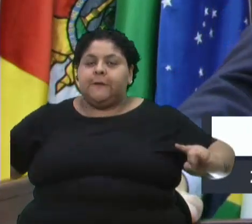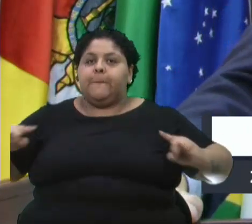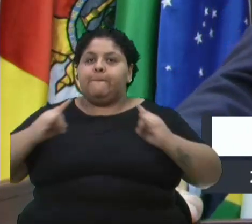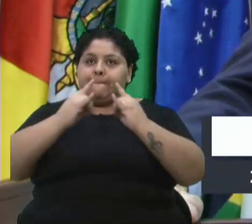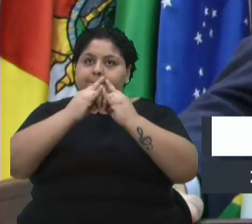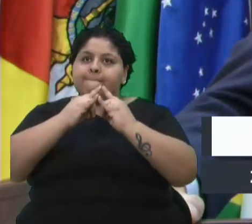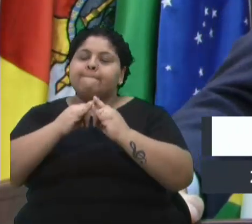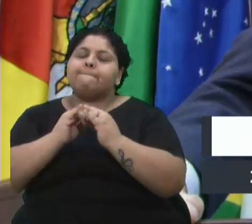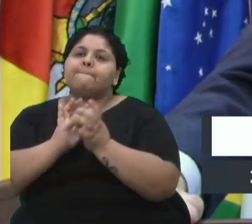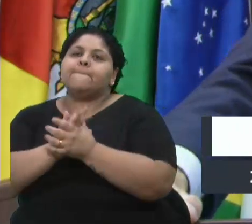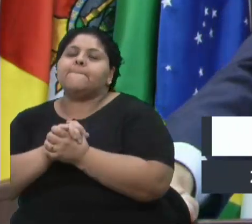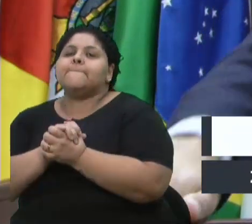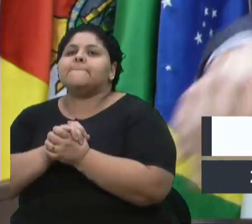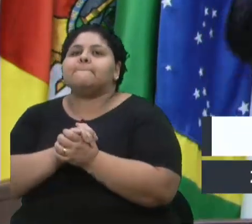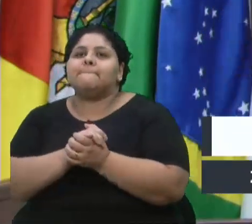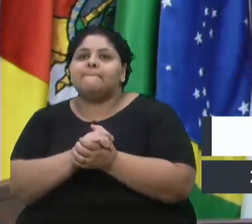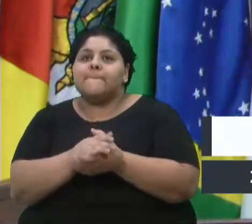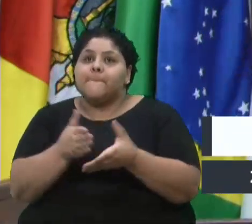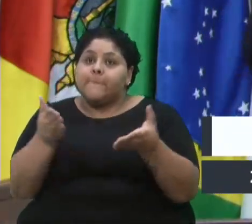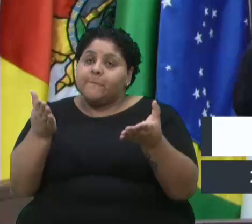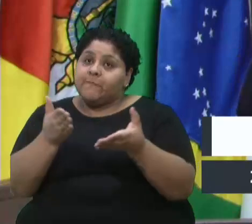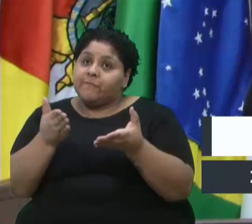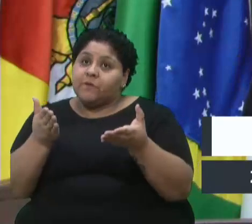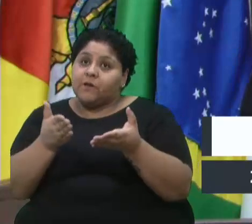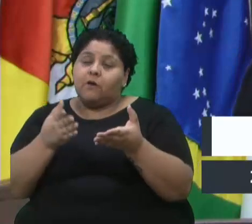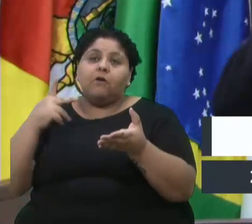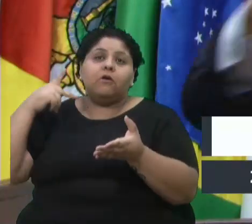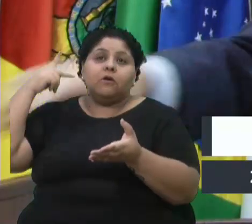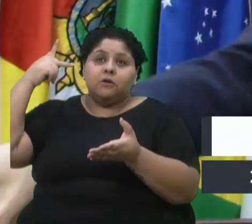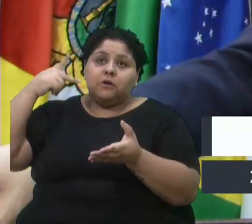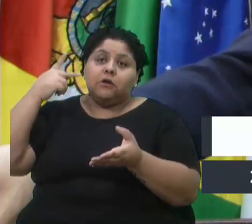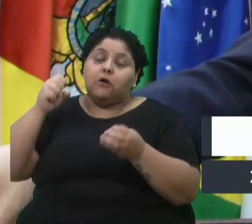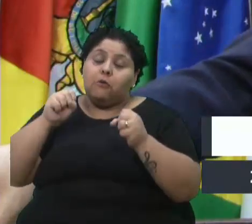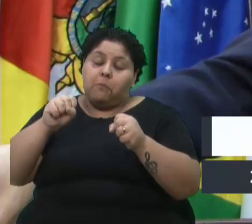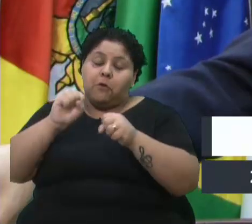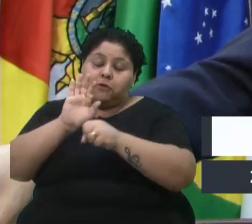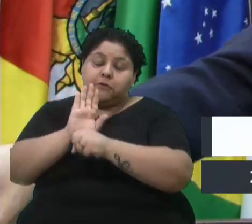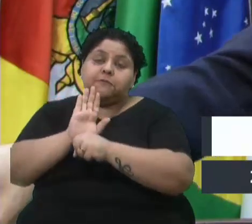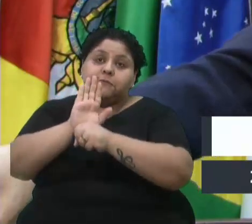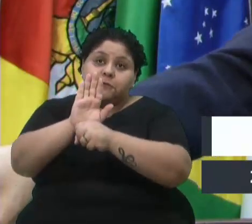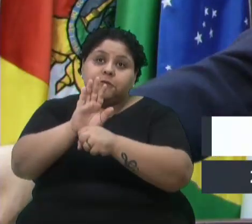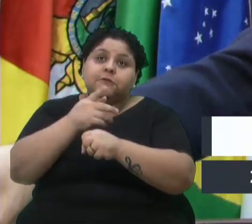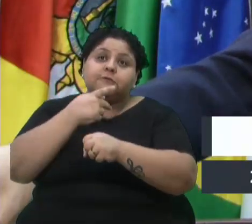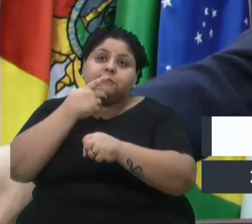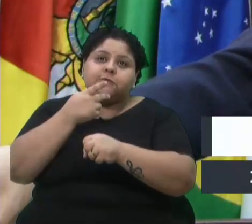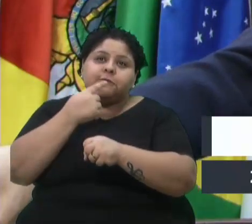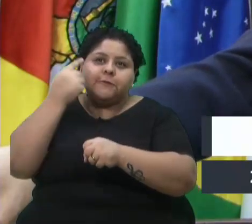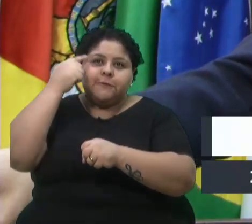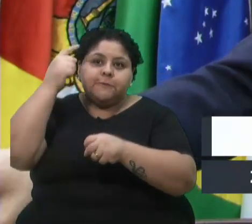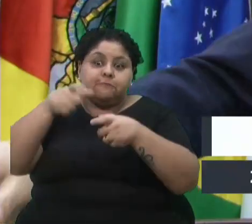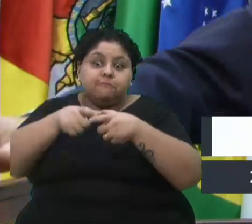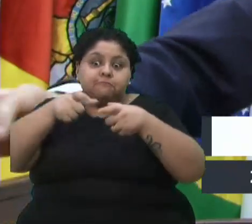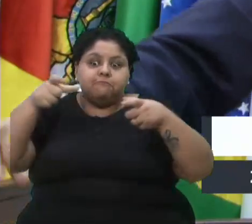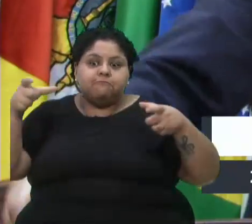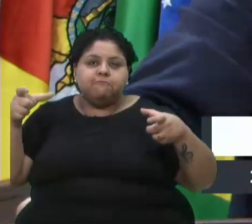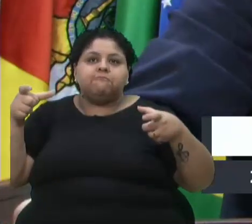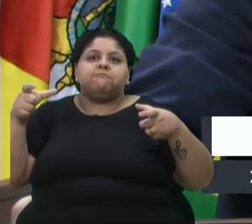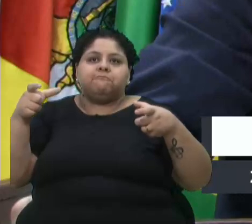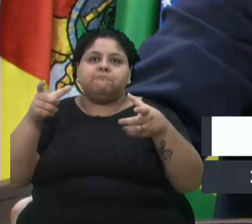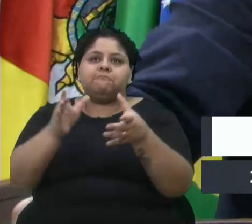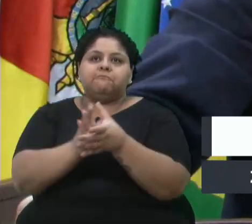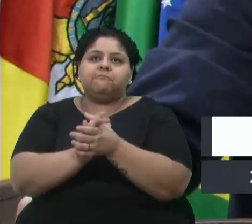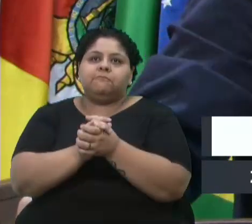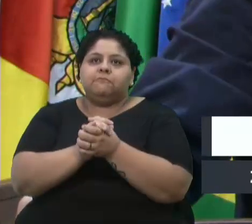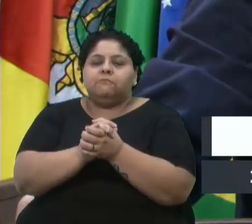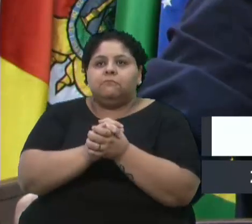pessoa que está agora à frente da comissão. O vereador Rafael Beno, acho que pode contribuir também, tem um vasto conhecimento. Até vou passar os apartes